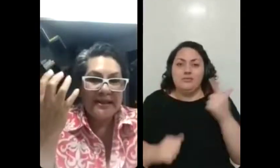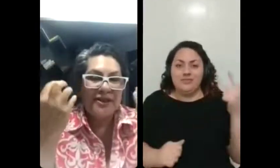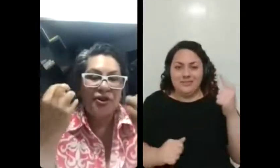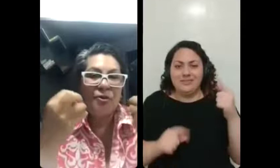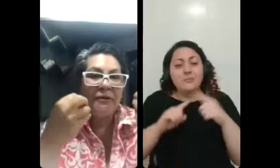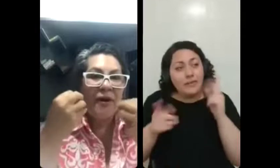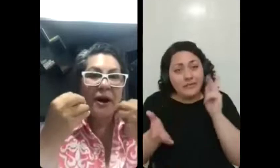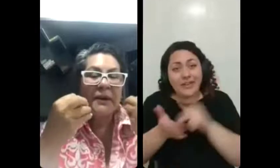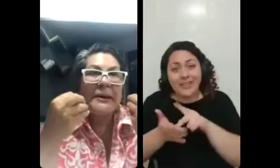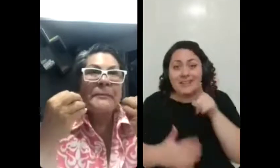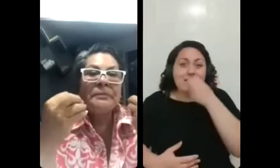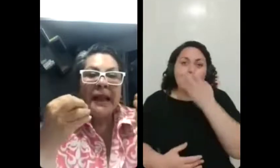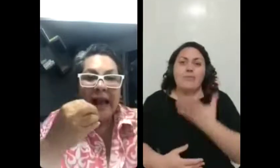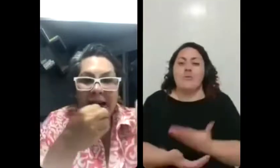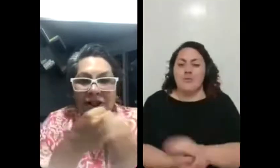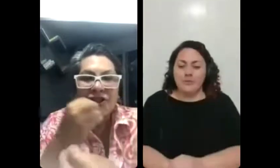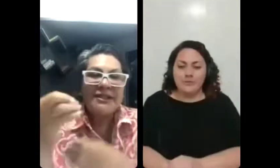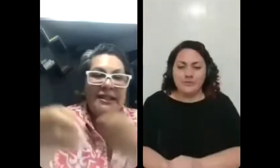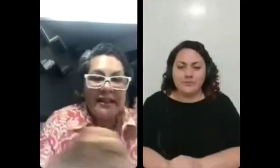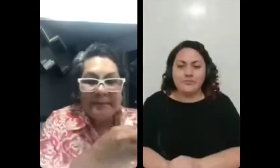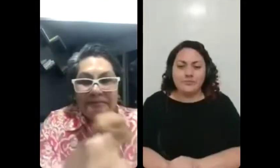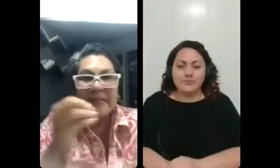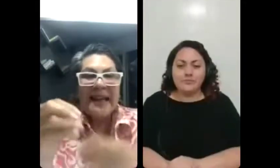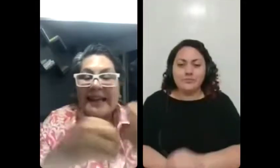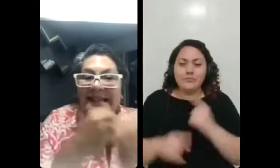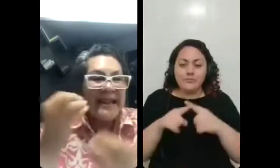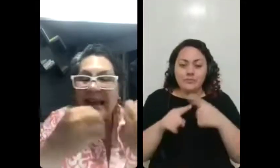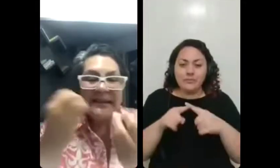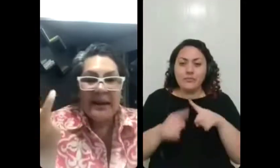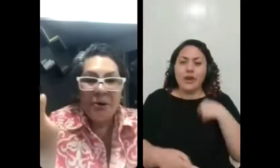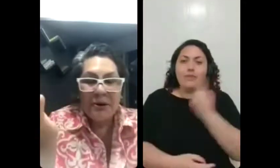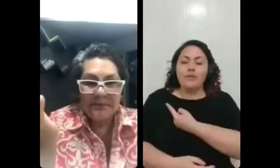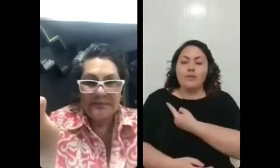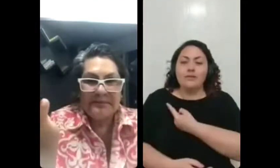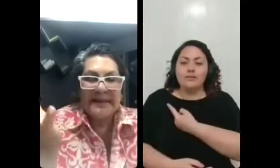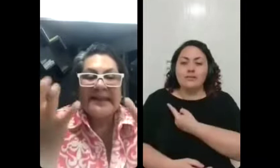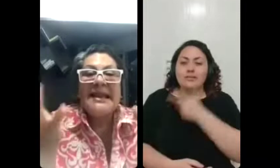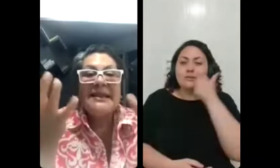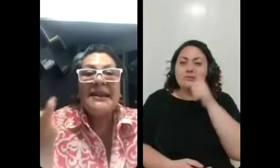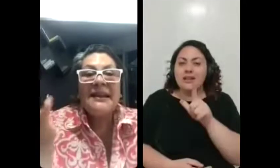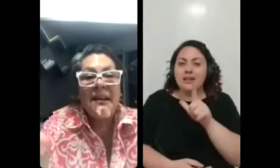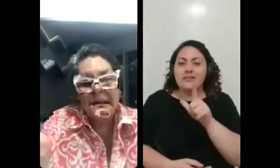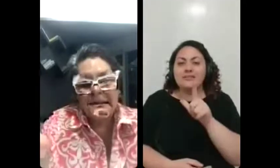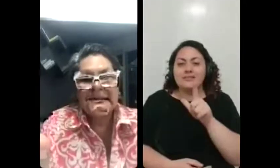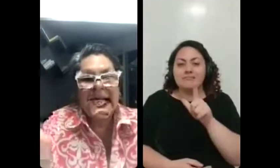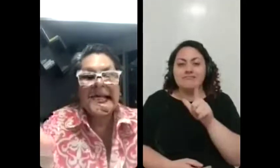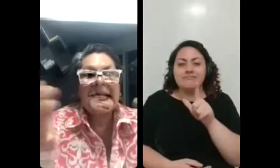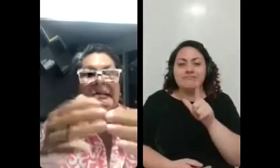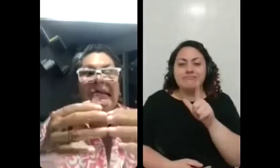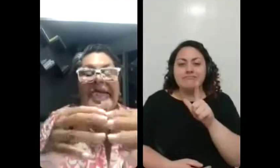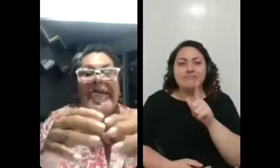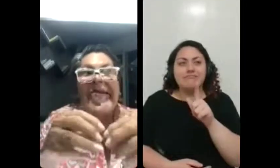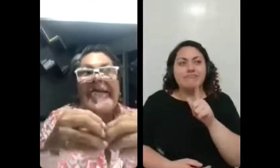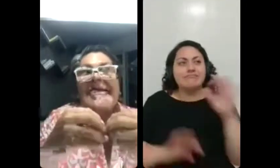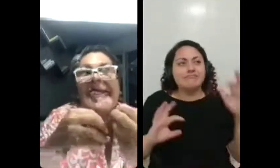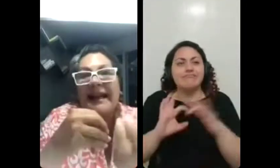bom, assim, de alguma forma a gente se se reentregou, se entregou, né? Então,